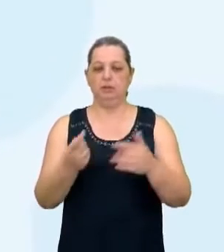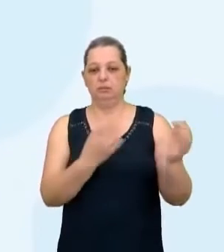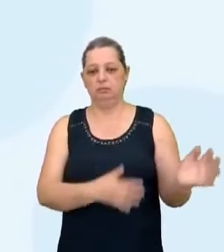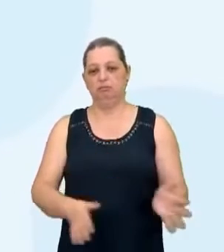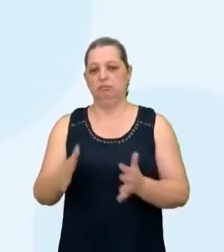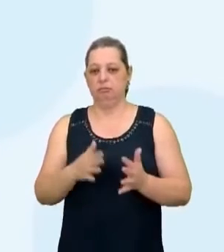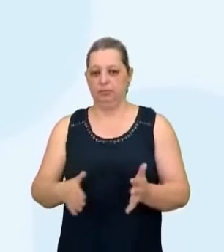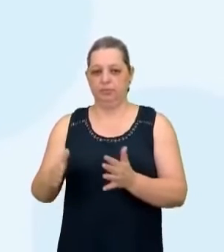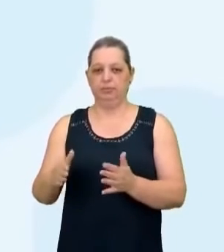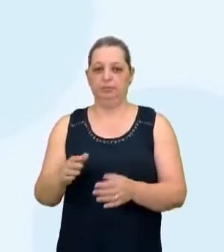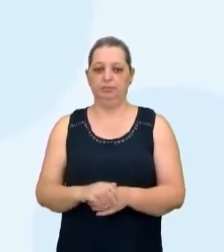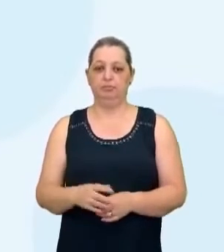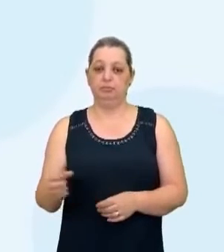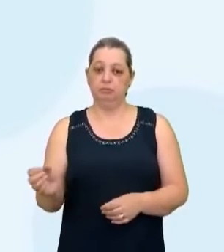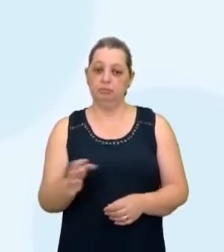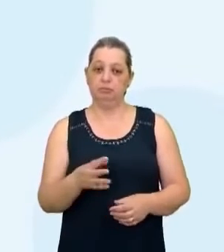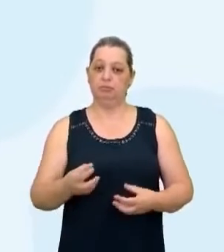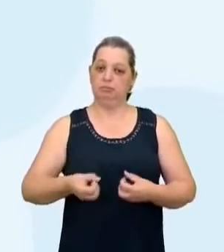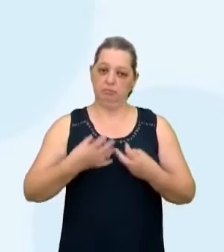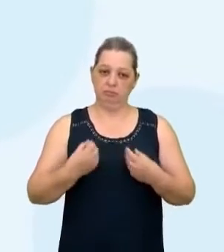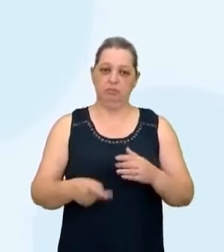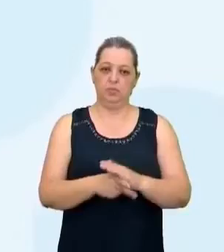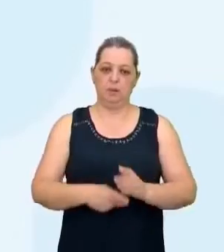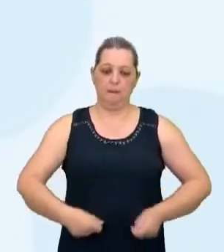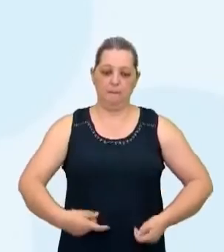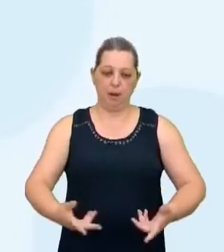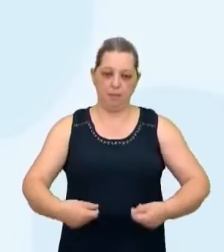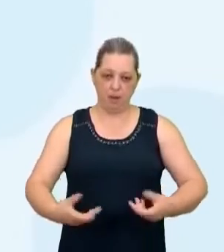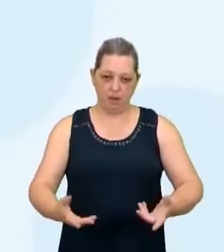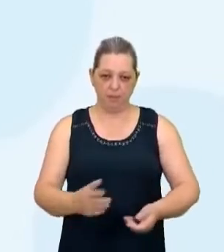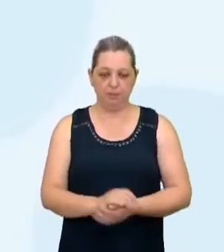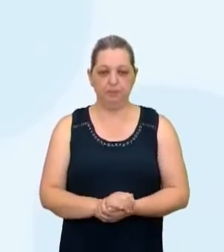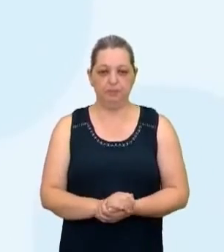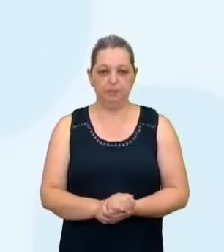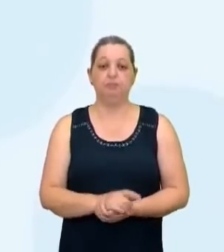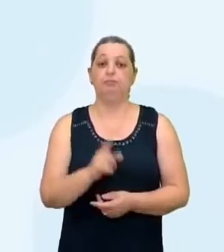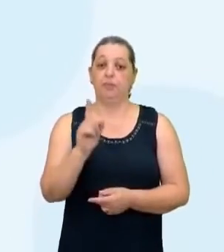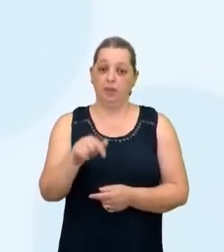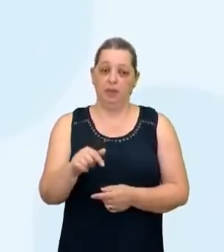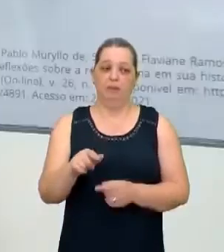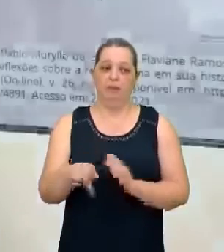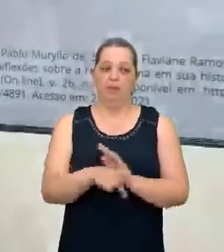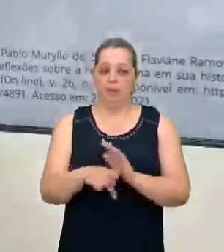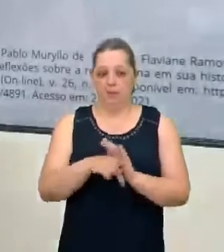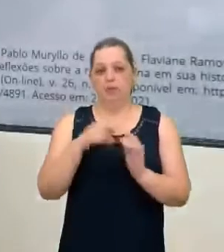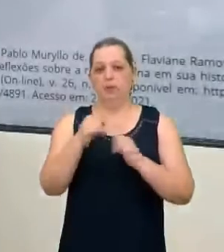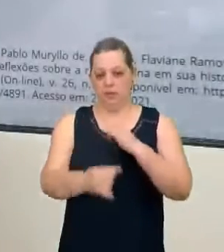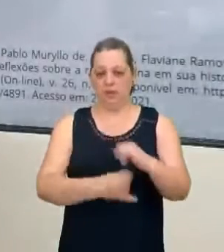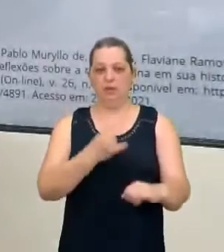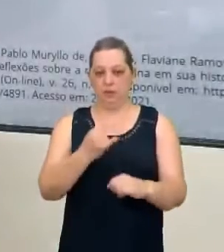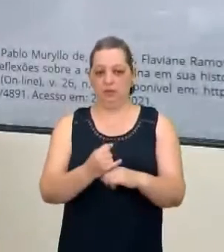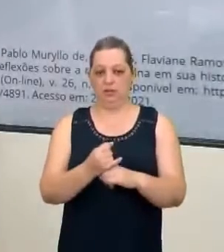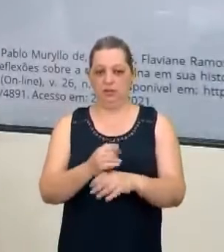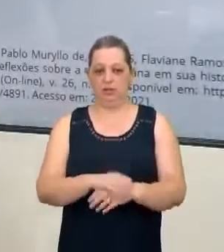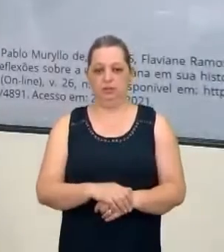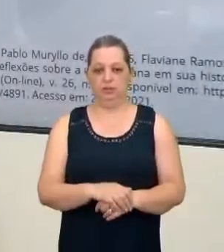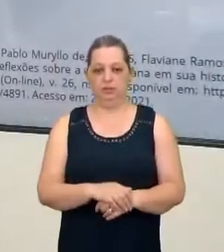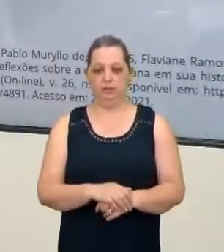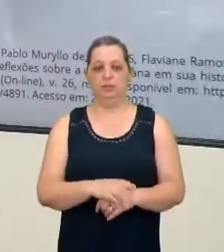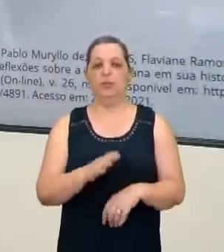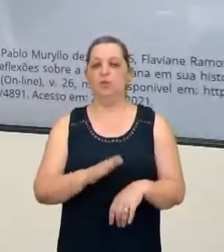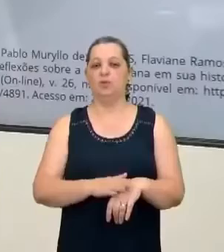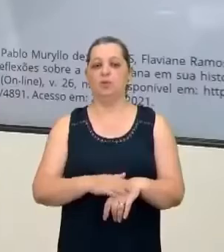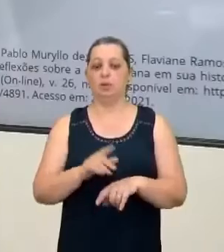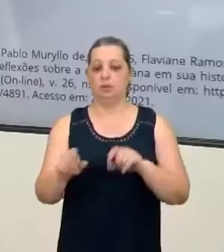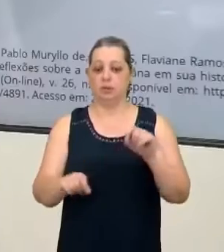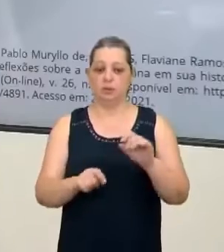de novas formas de consumo, né? Um claro exemplo disso é a internet. A internet aí fez com que o processo, né,